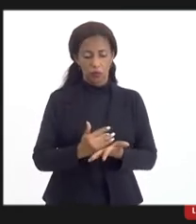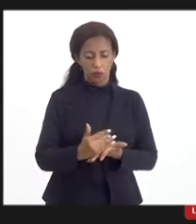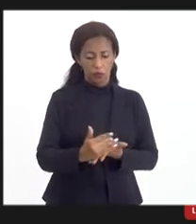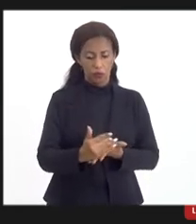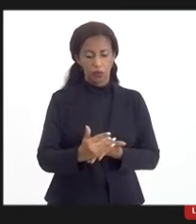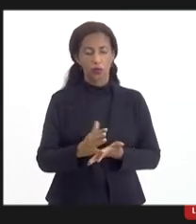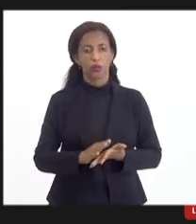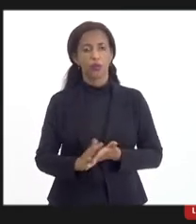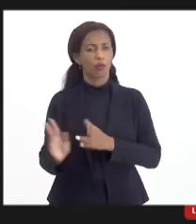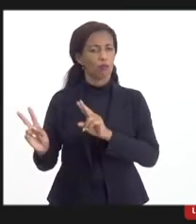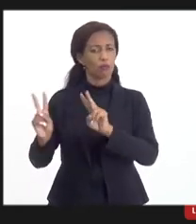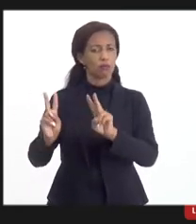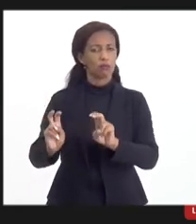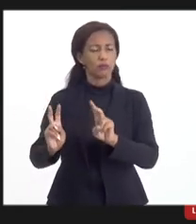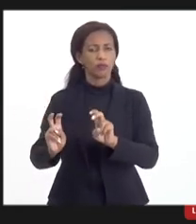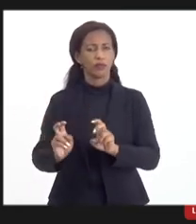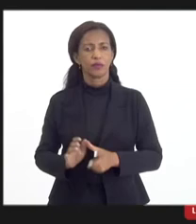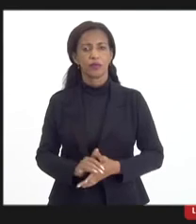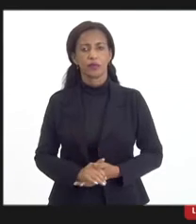pouco a abordagem,